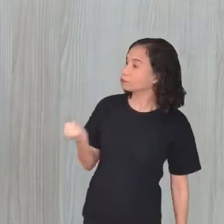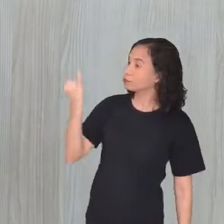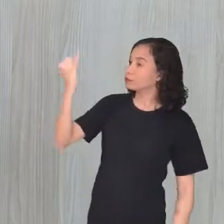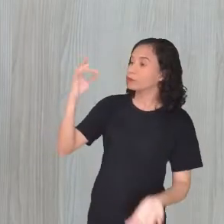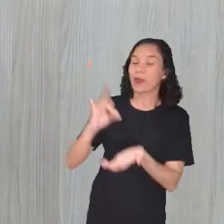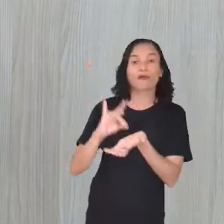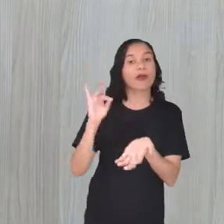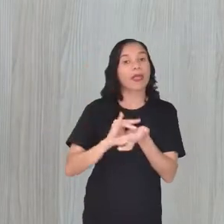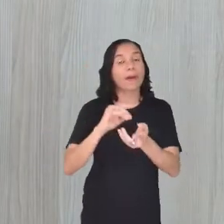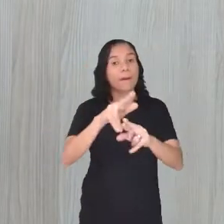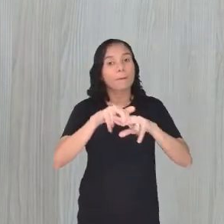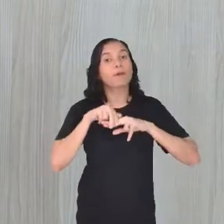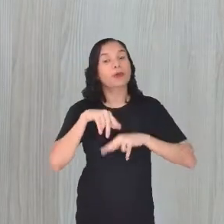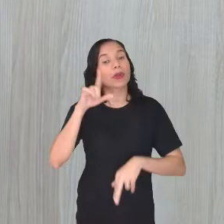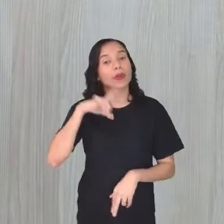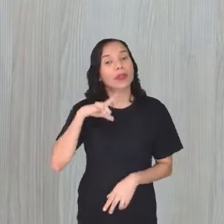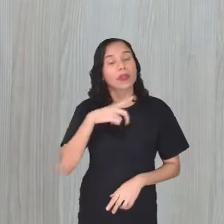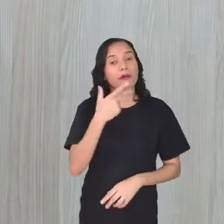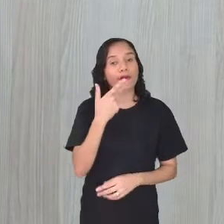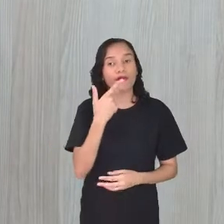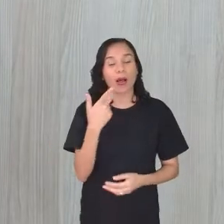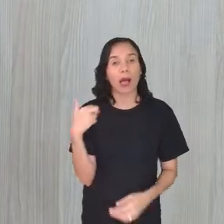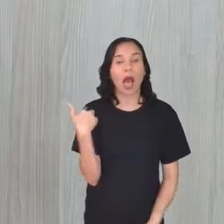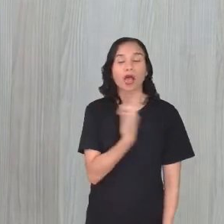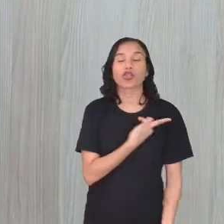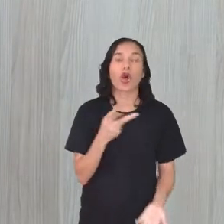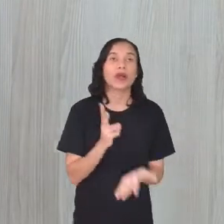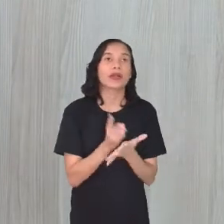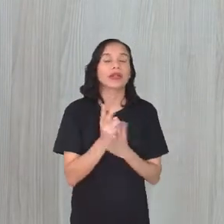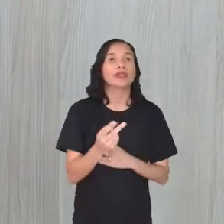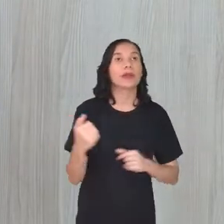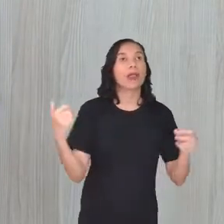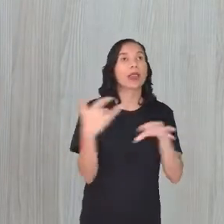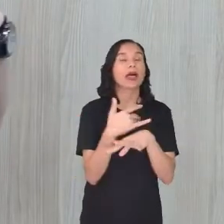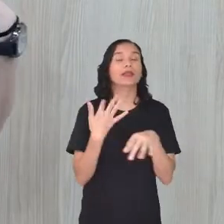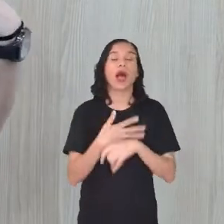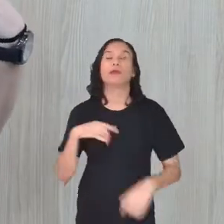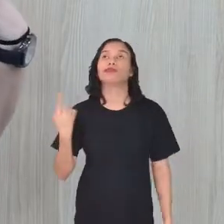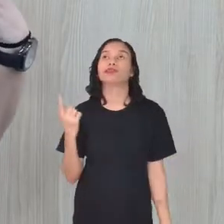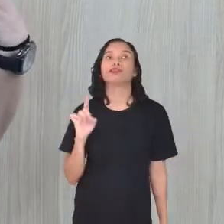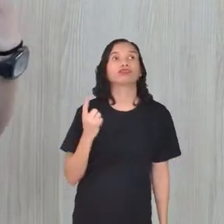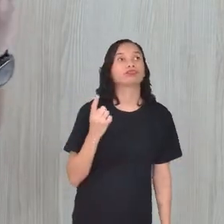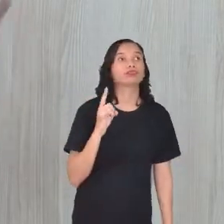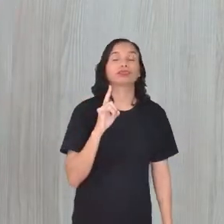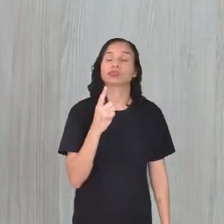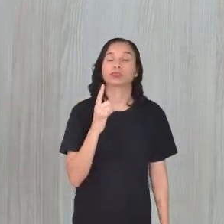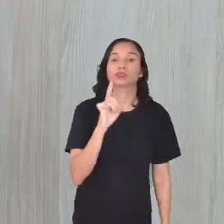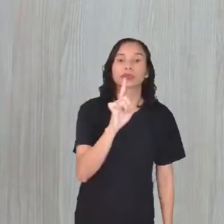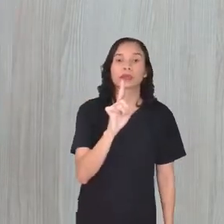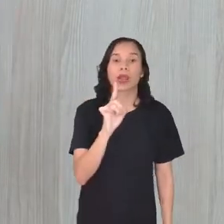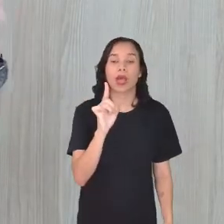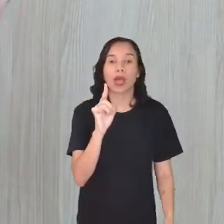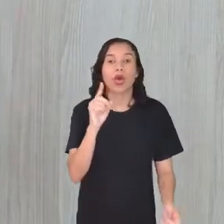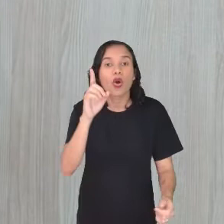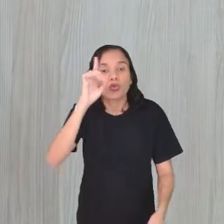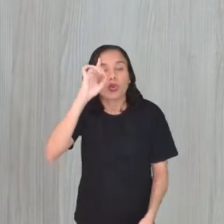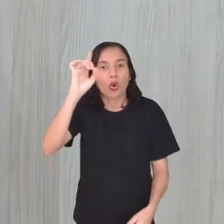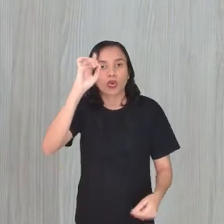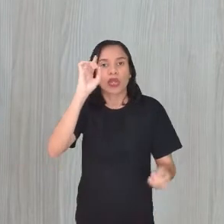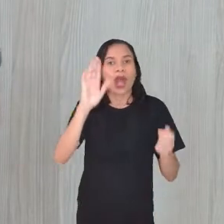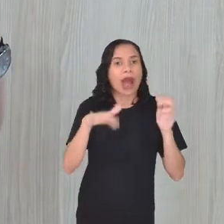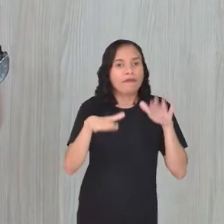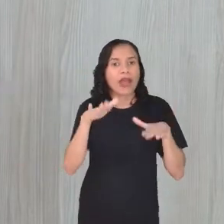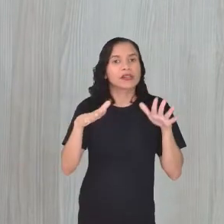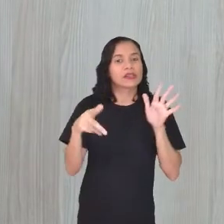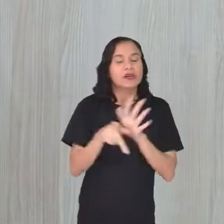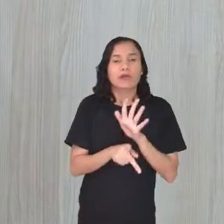professora Vanessa? Porque isso que ela disse, né? Que a gente passa pela cidade e a gente passa, às vezes, todos os dias por um